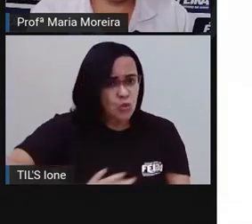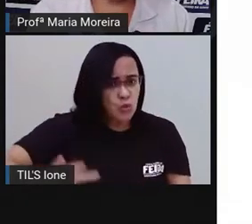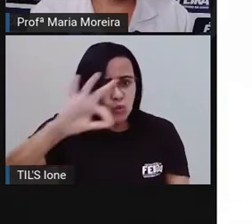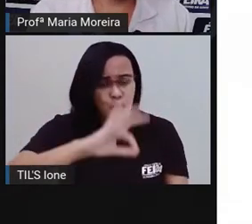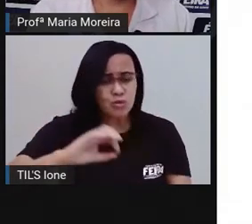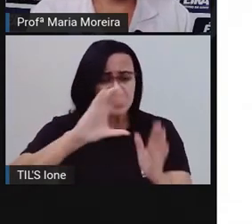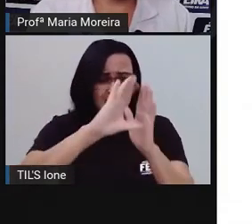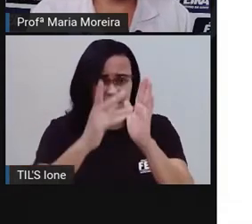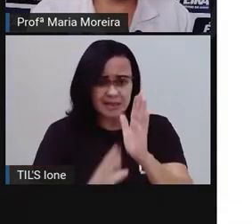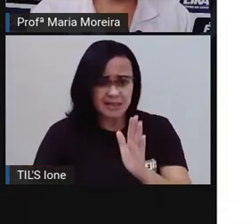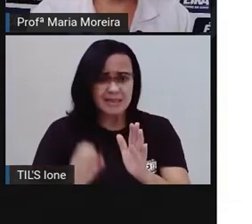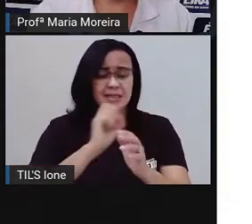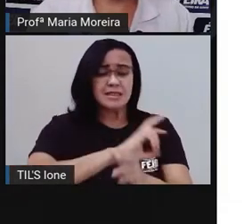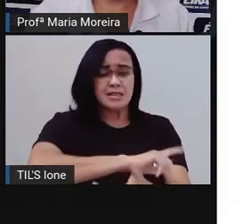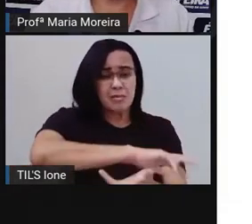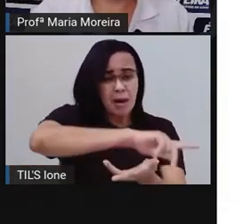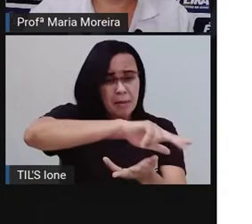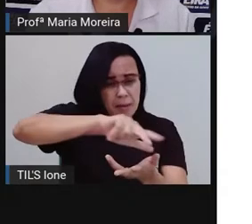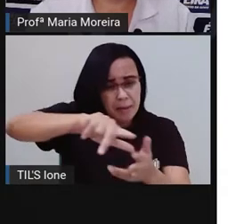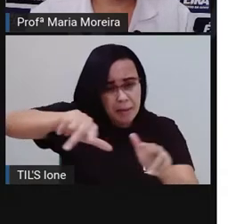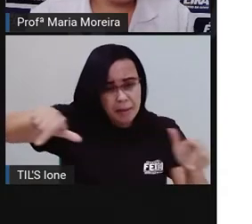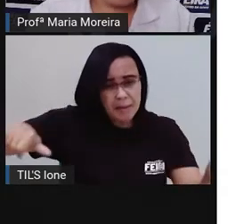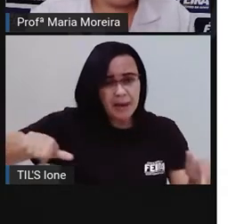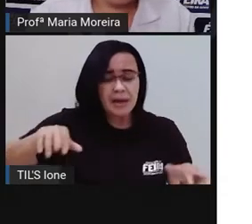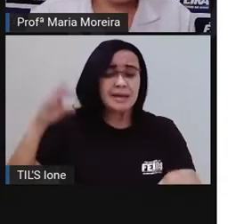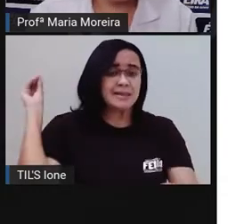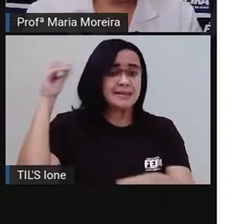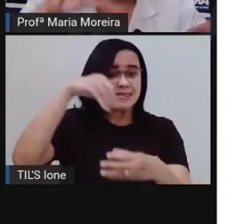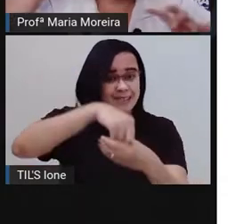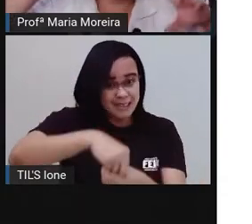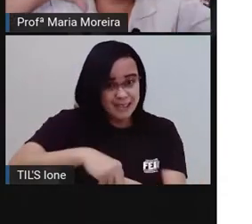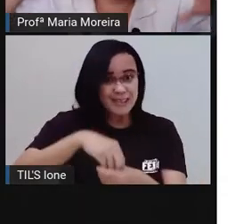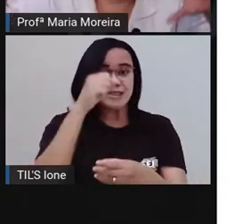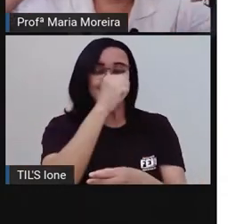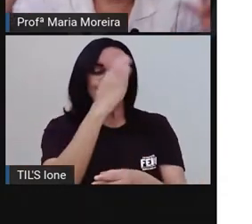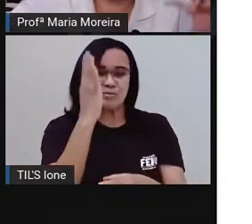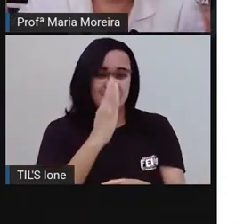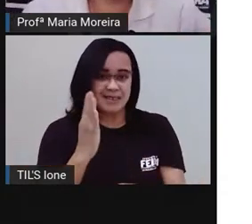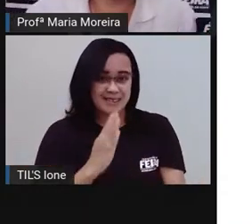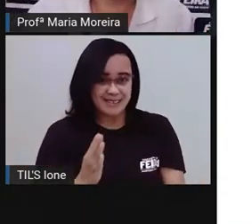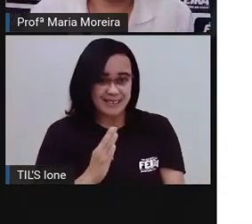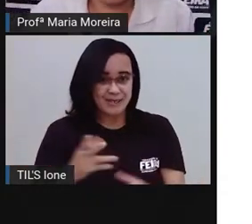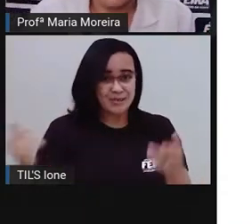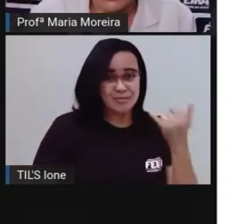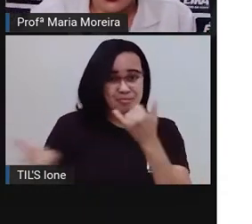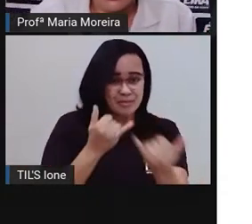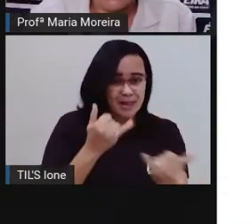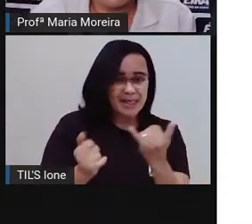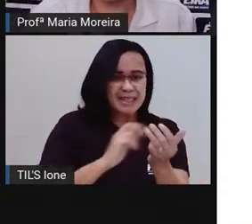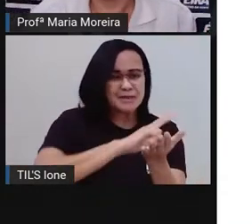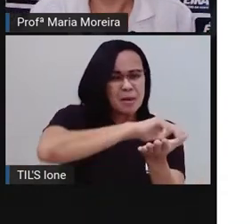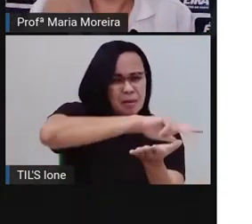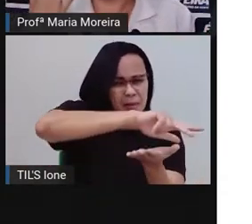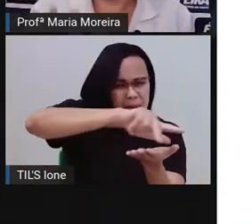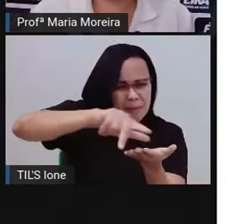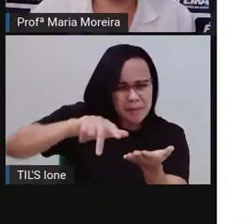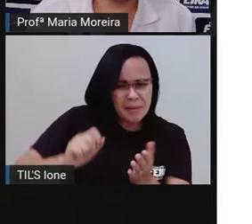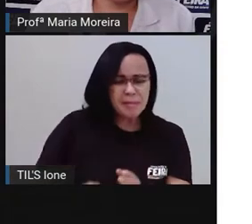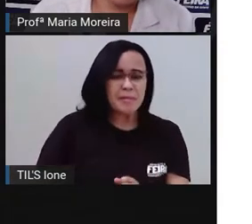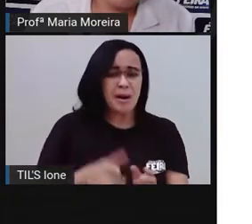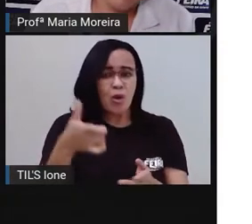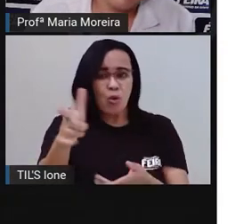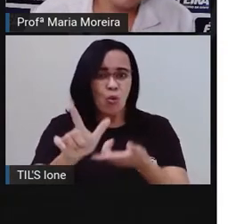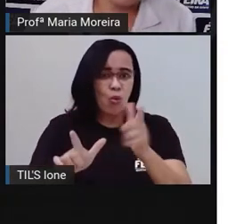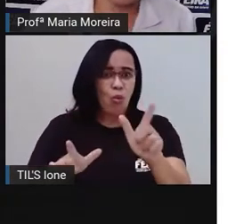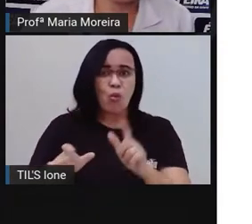características diferentes. Então, acaba que dentro de um país a gente é como se a tivesse vários outros Brasileis, não é isso? E é isso aí